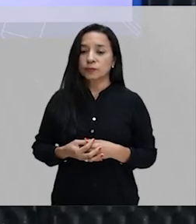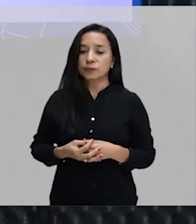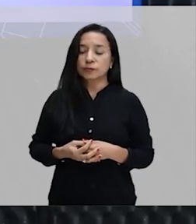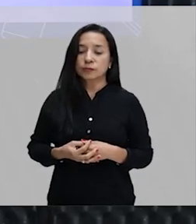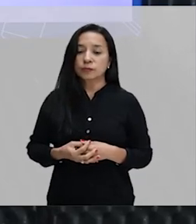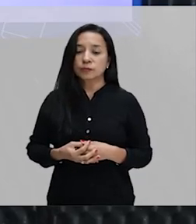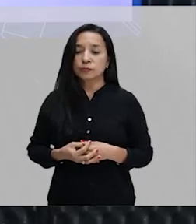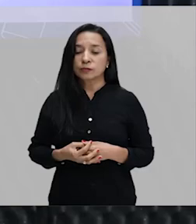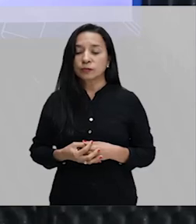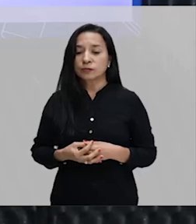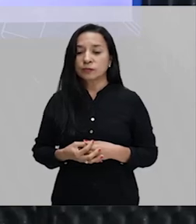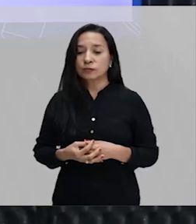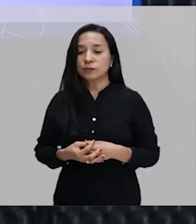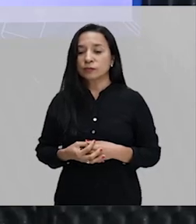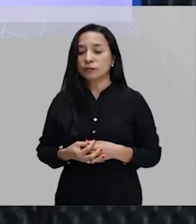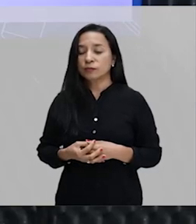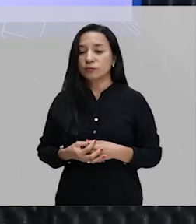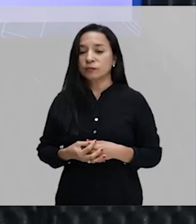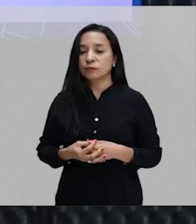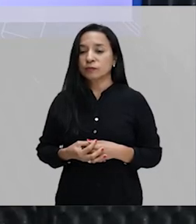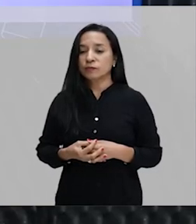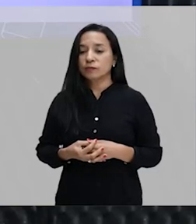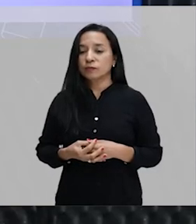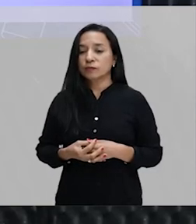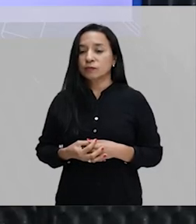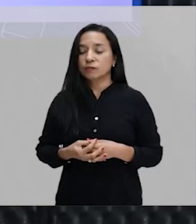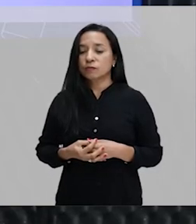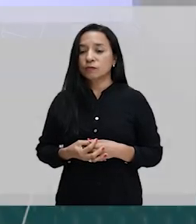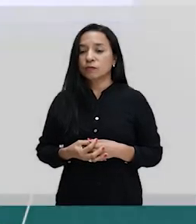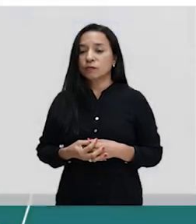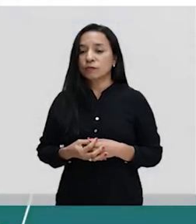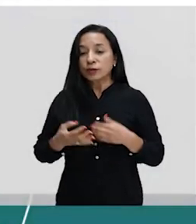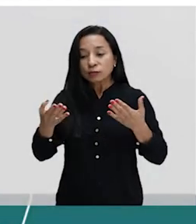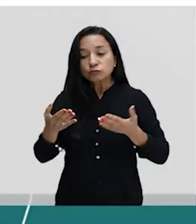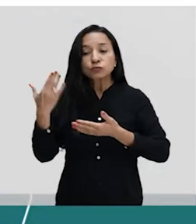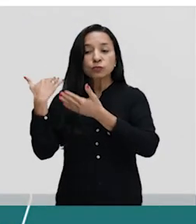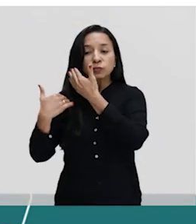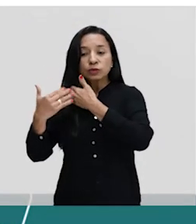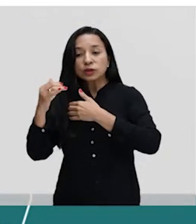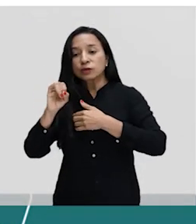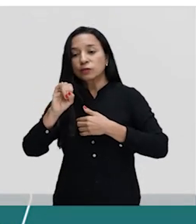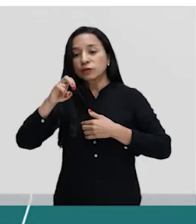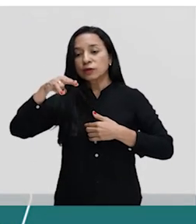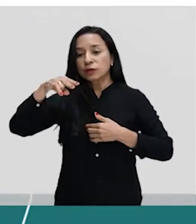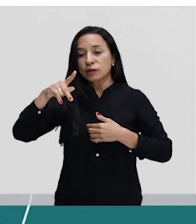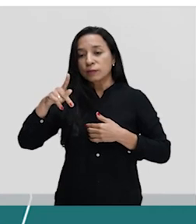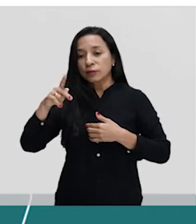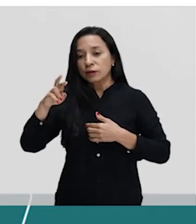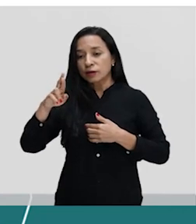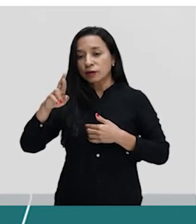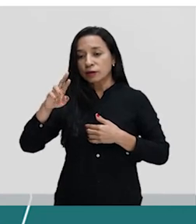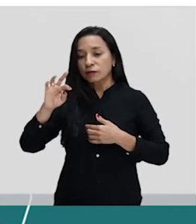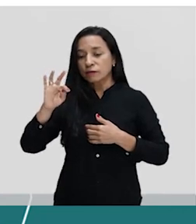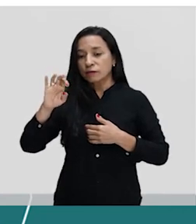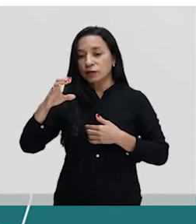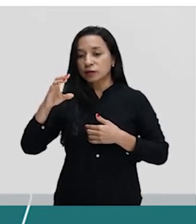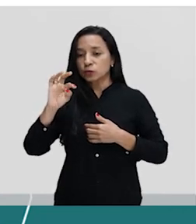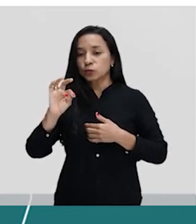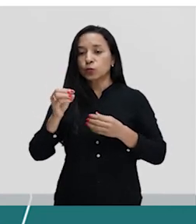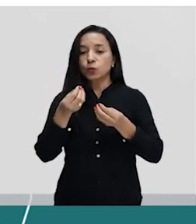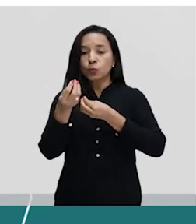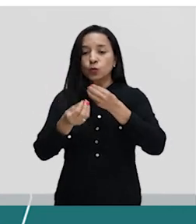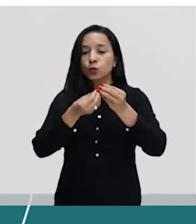ellos han tenido. No pretérito imperfeito, tá? Como é que ele vai ficar?